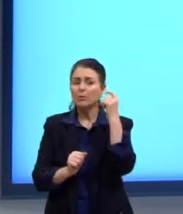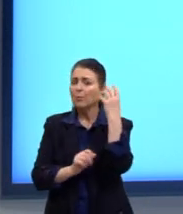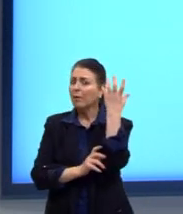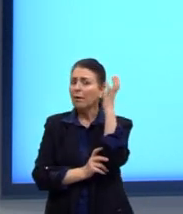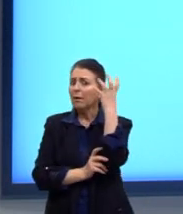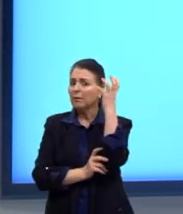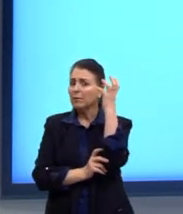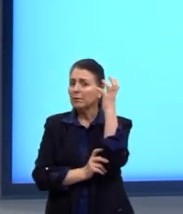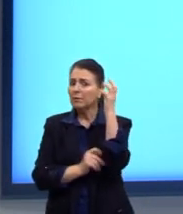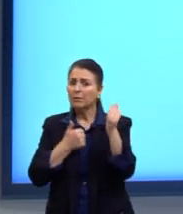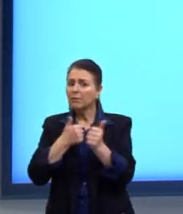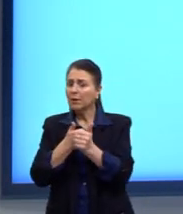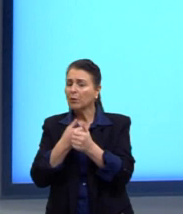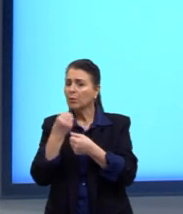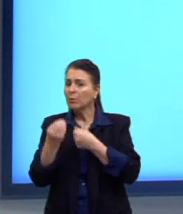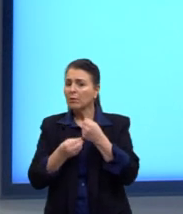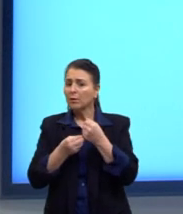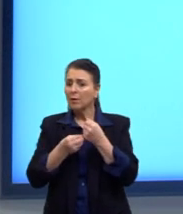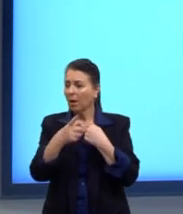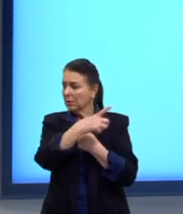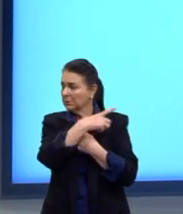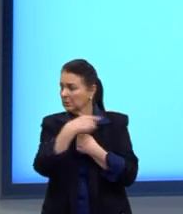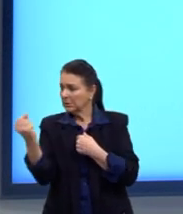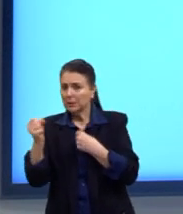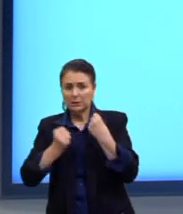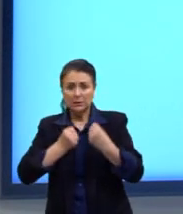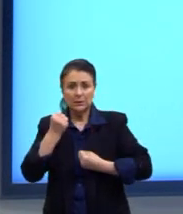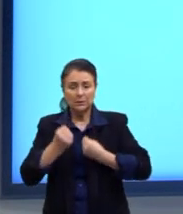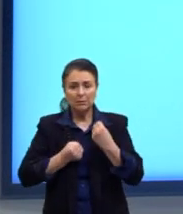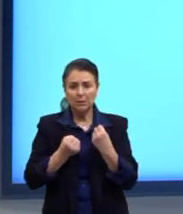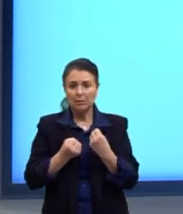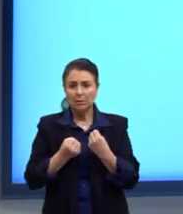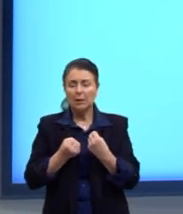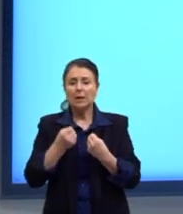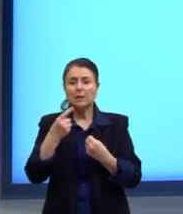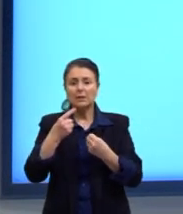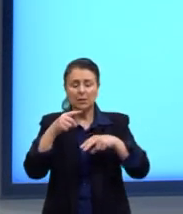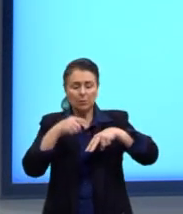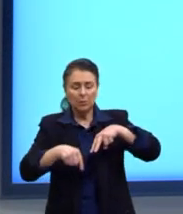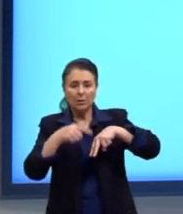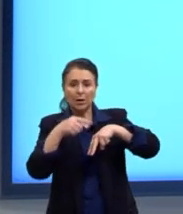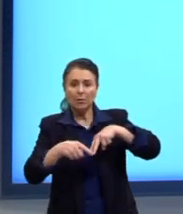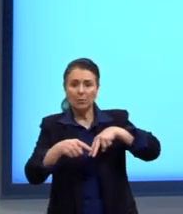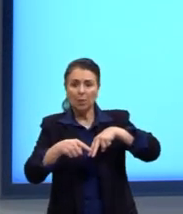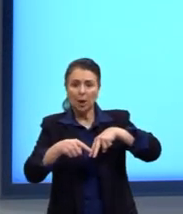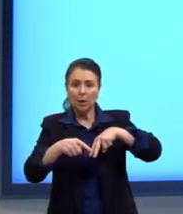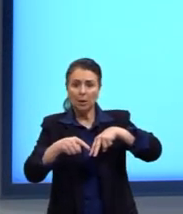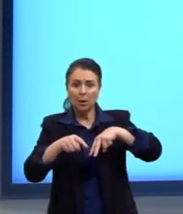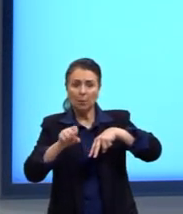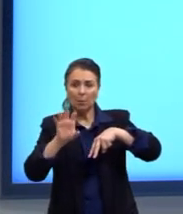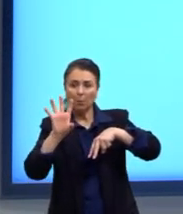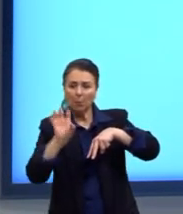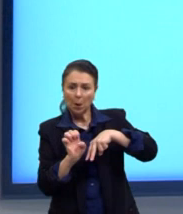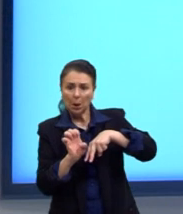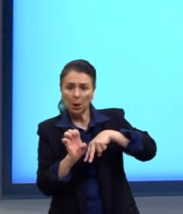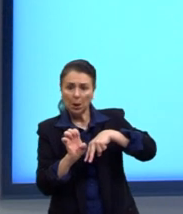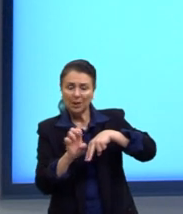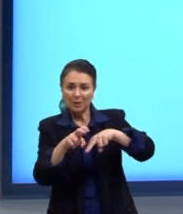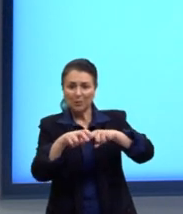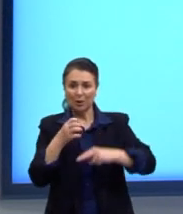árvore por perto? Saía correndo. E se as suas pernas ficassem paralisadas de medo?